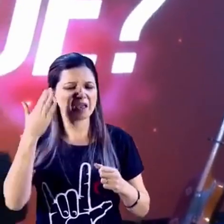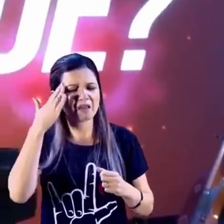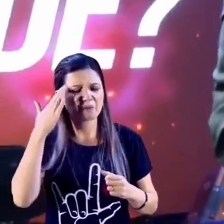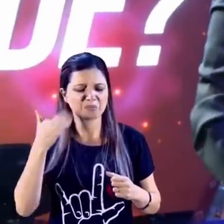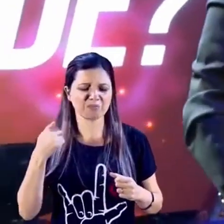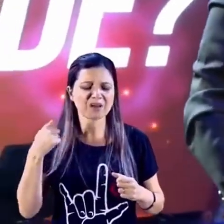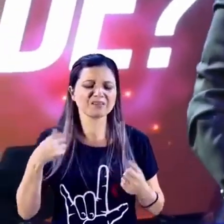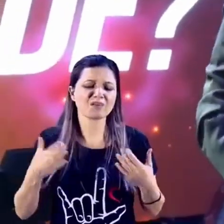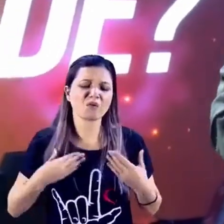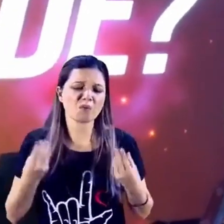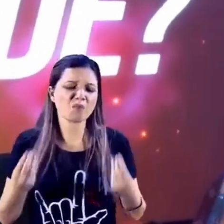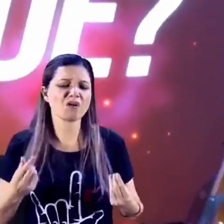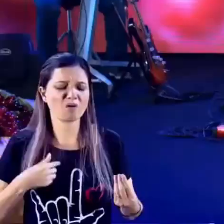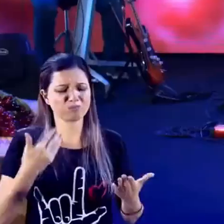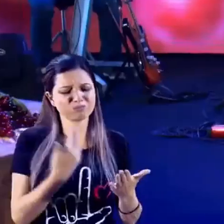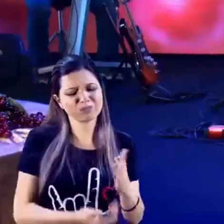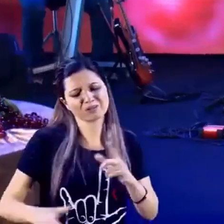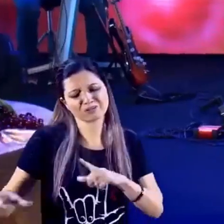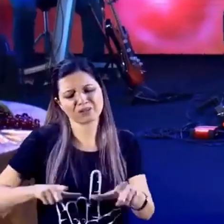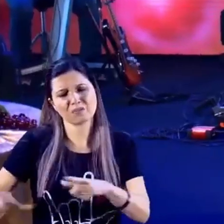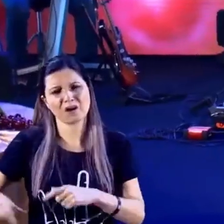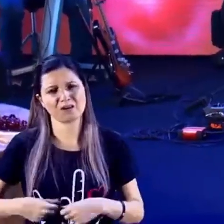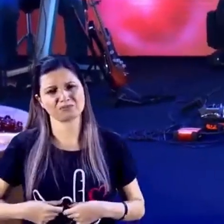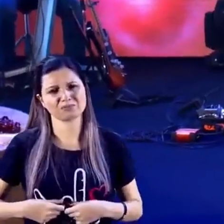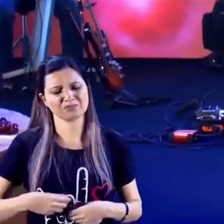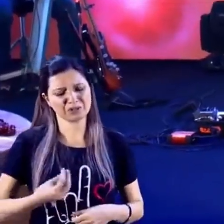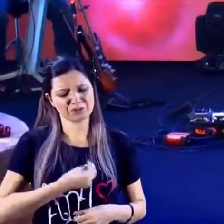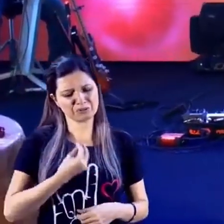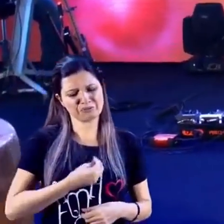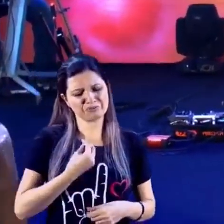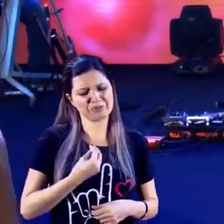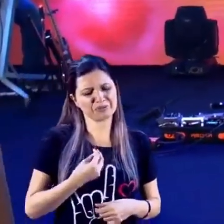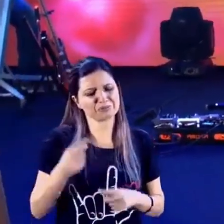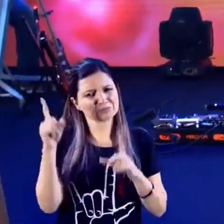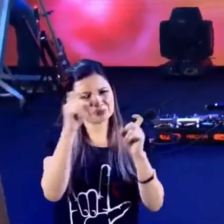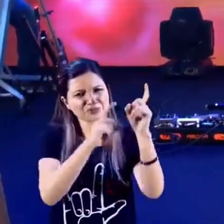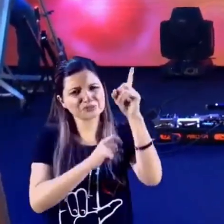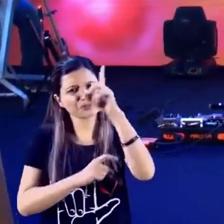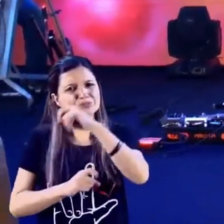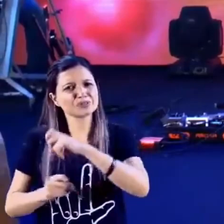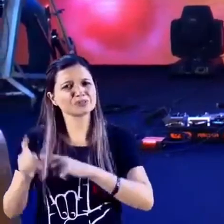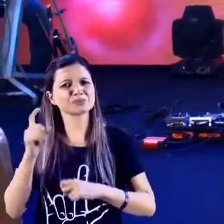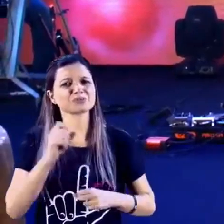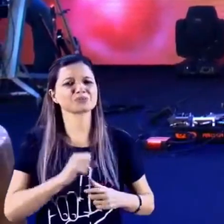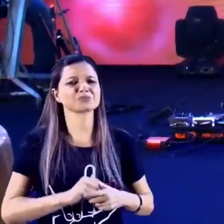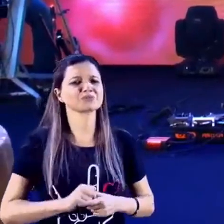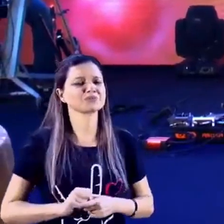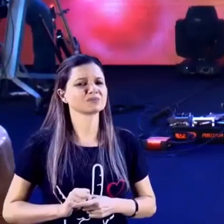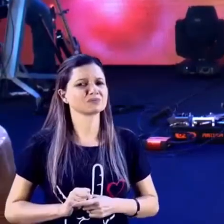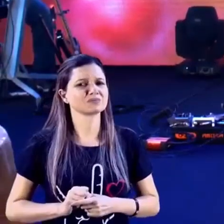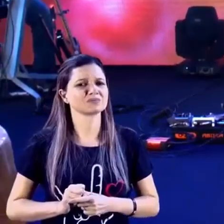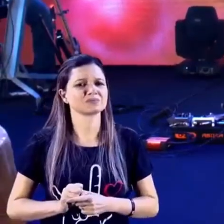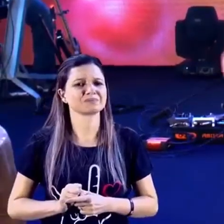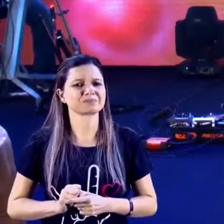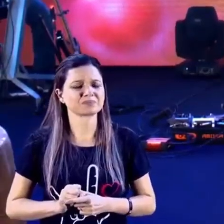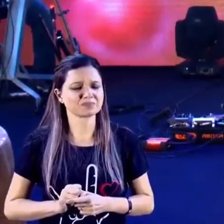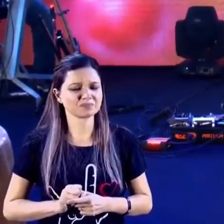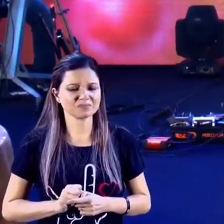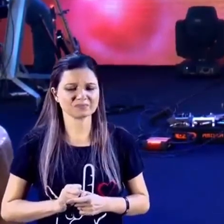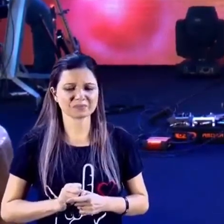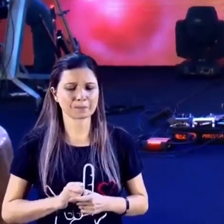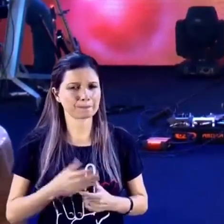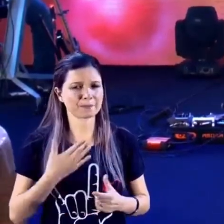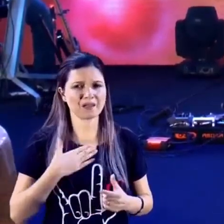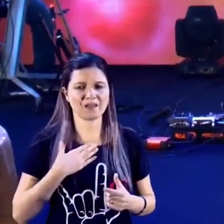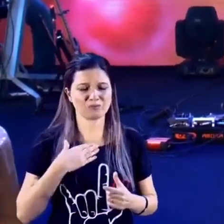Ciro. A gente já está vivendo uma situação de que nós estamos já vendo que não temos condição